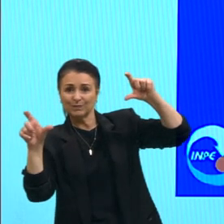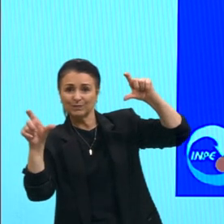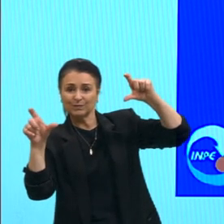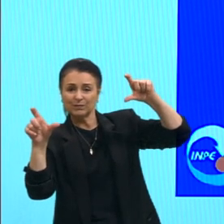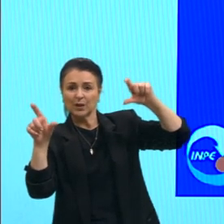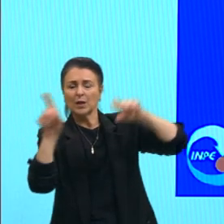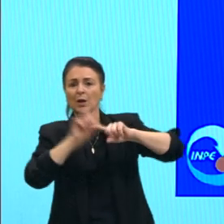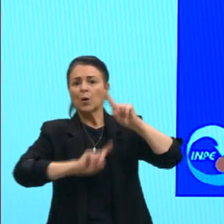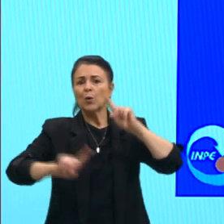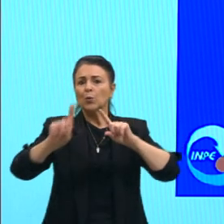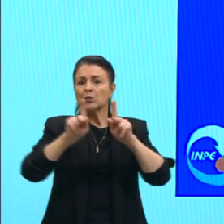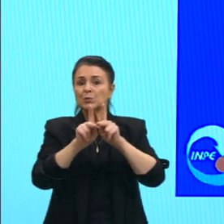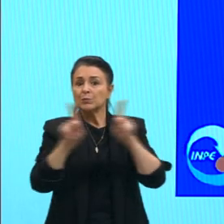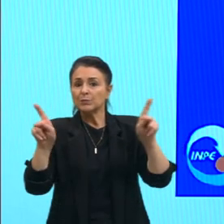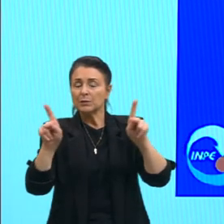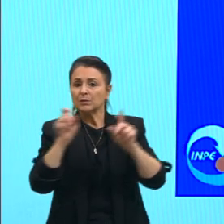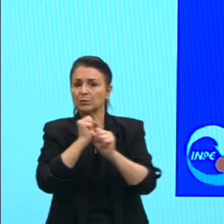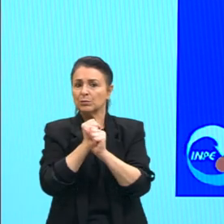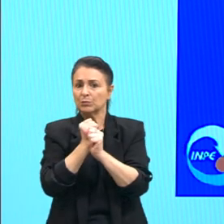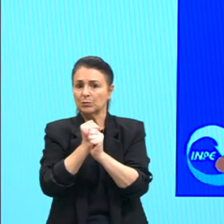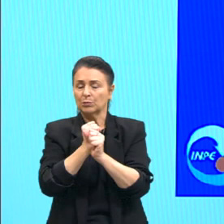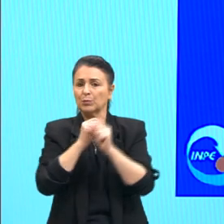do ano, certo? Principalmente quando tu vai